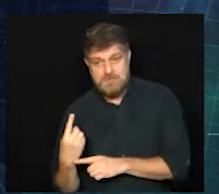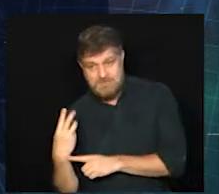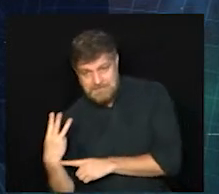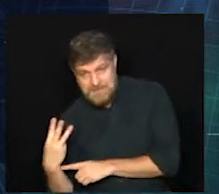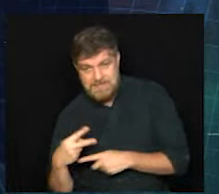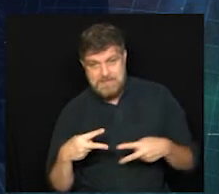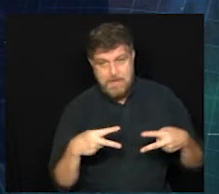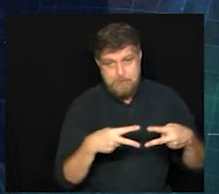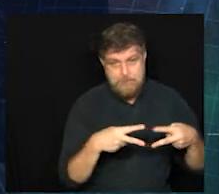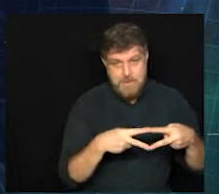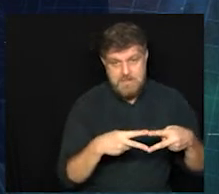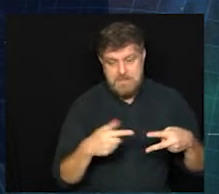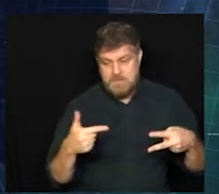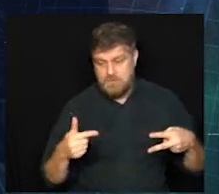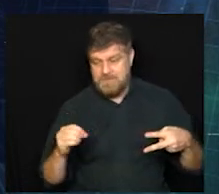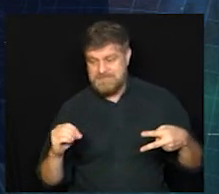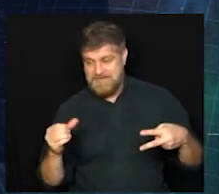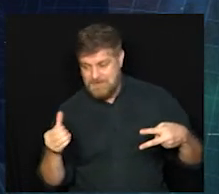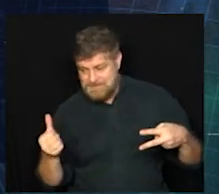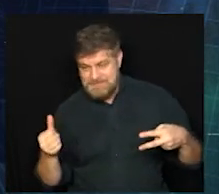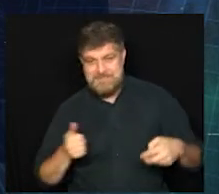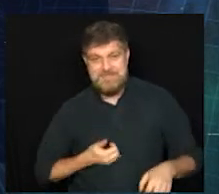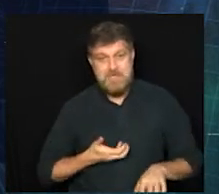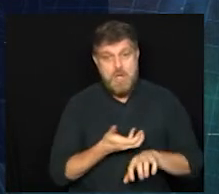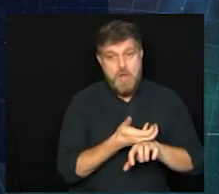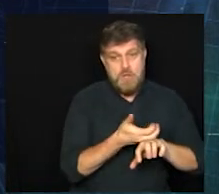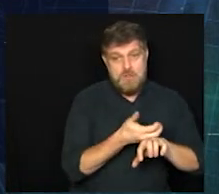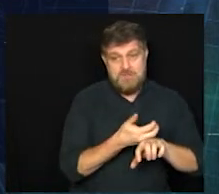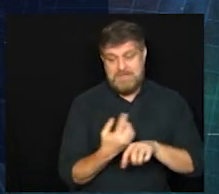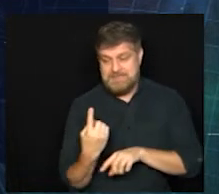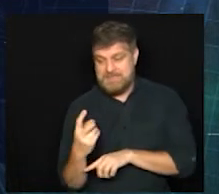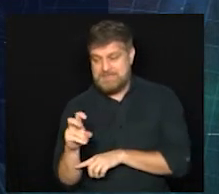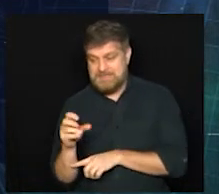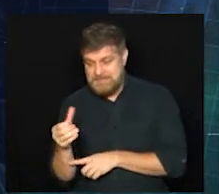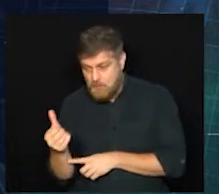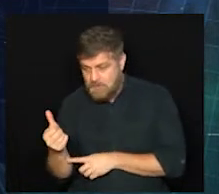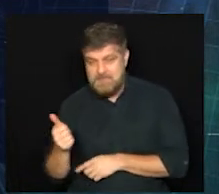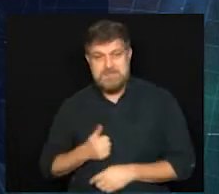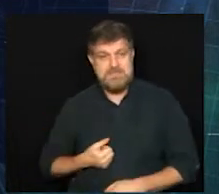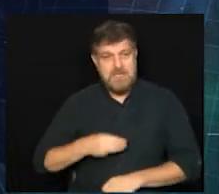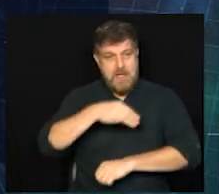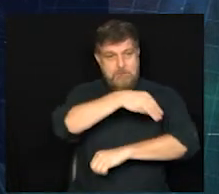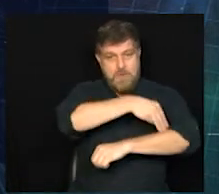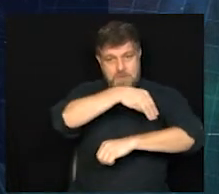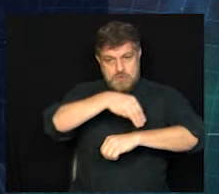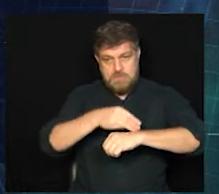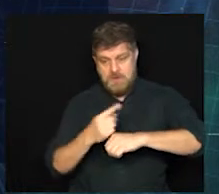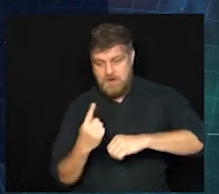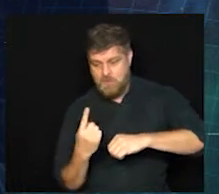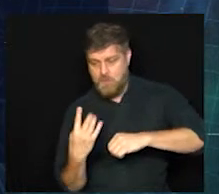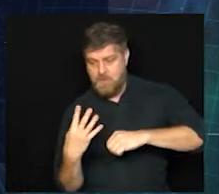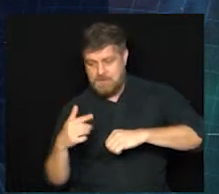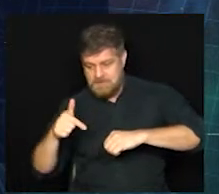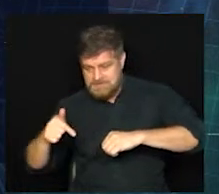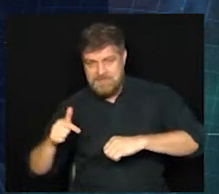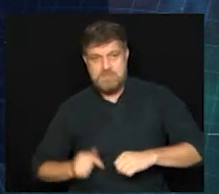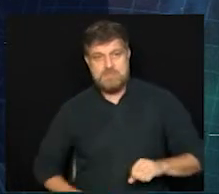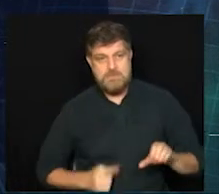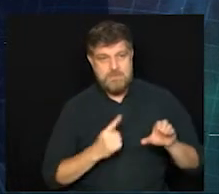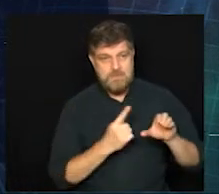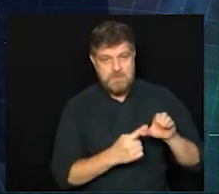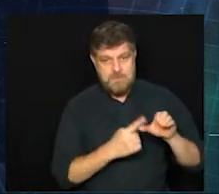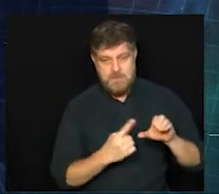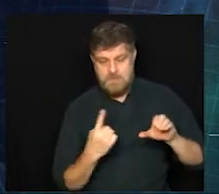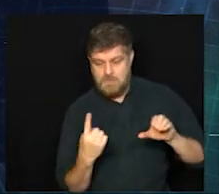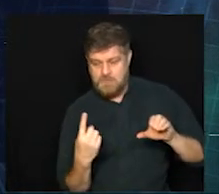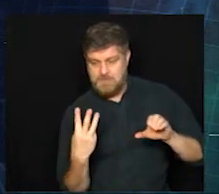Paulínia, 206. Nova Odessa, 156. Montemor, 147. Cosmópolis, 135.